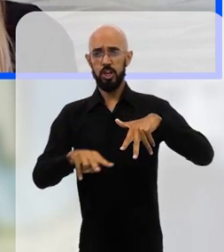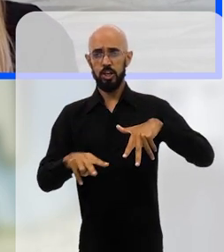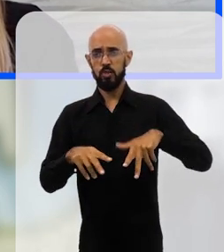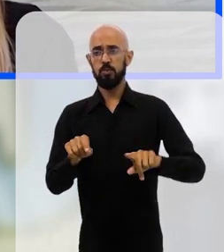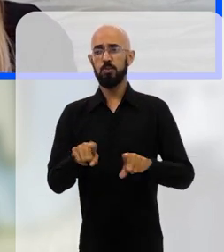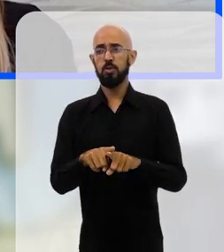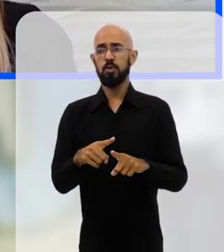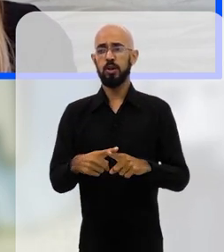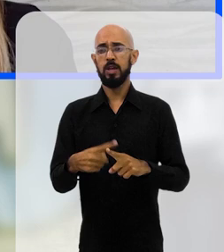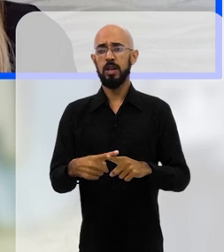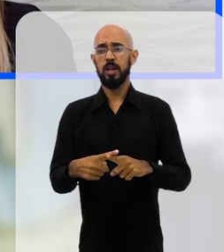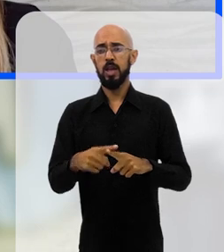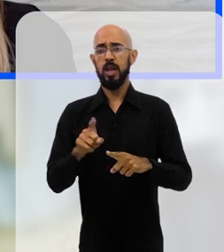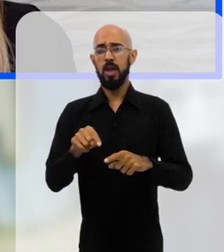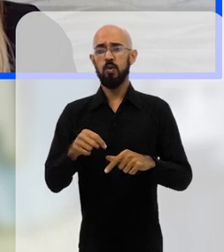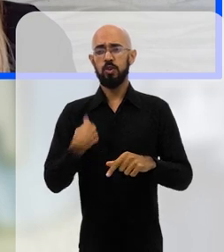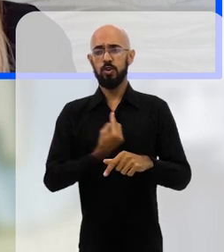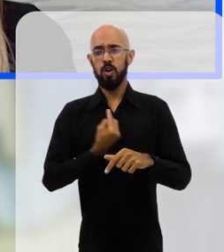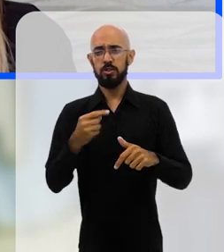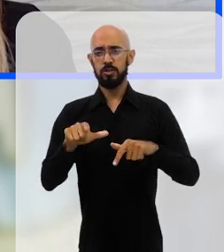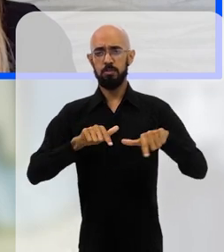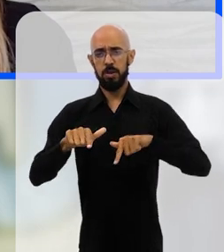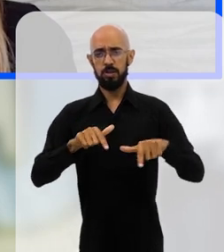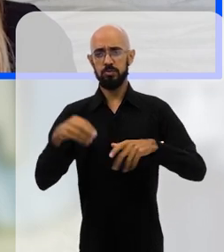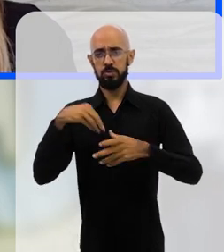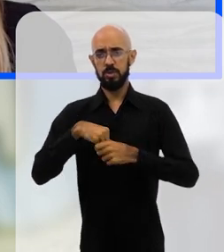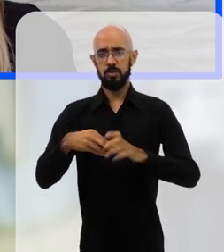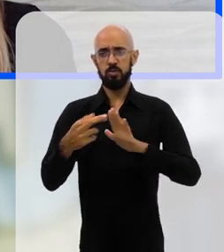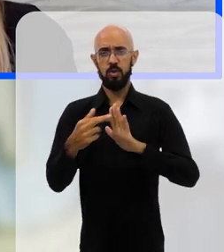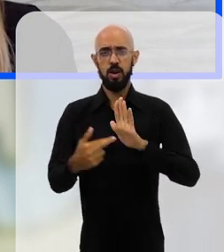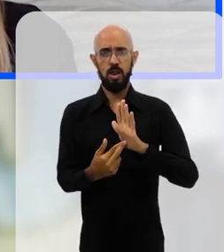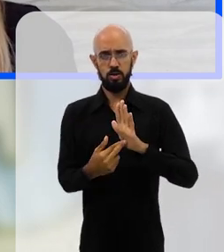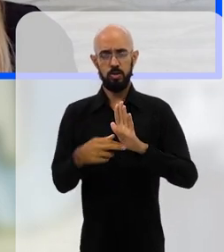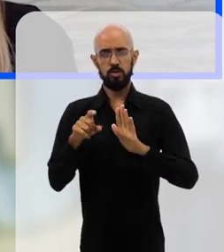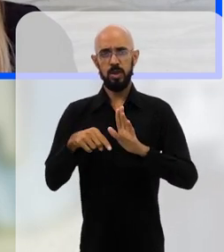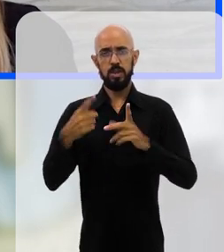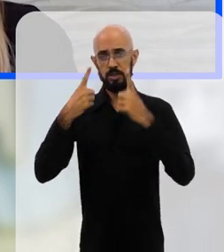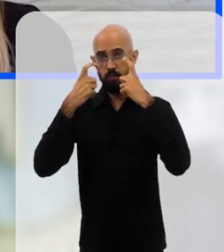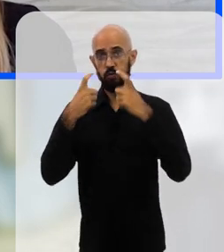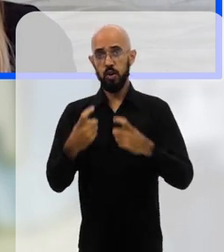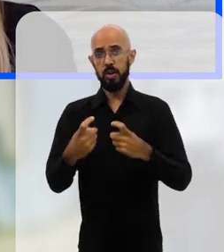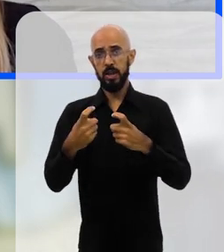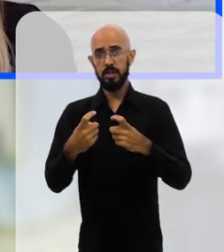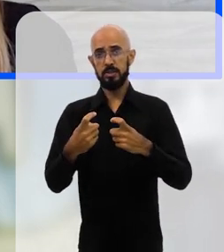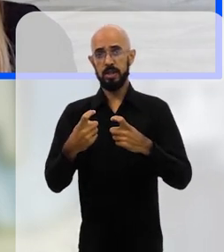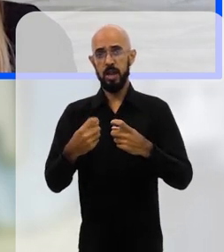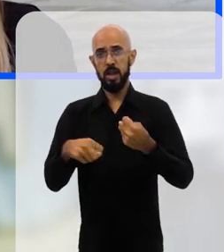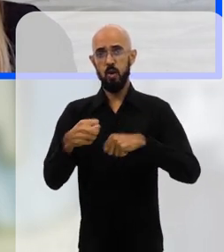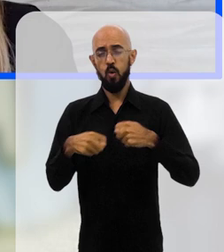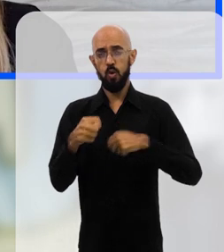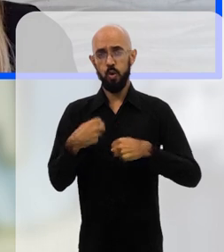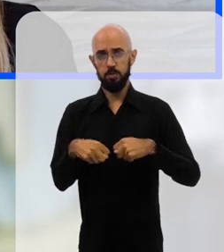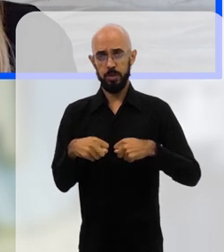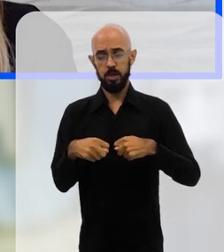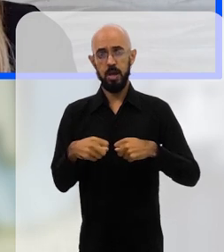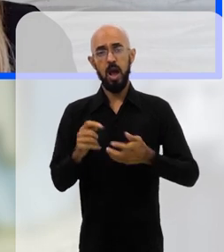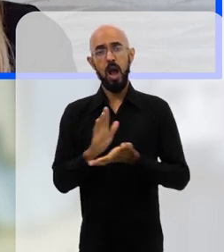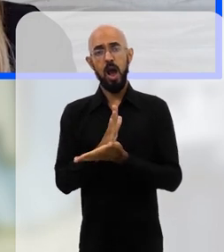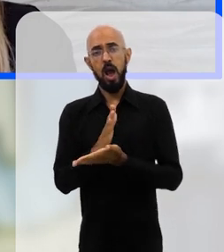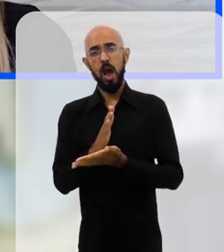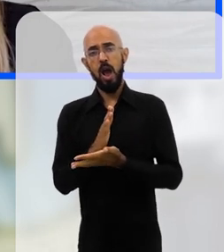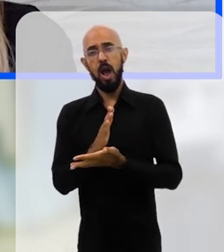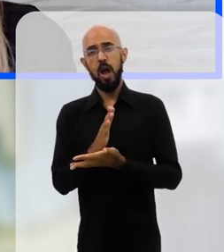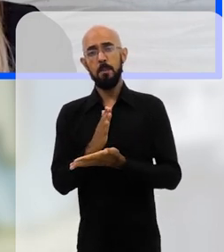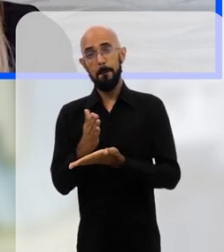né, que entra dentro daquilo que a gente trabalha no relatório dentro do conceito de violência econômica, né, então uma parte da